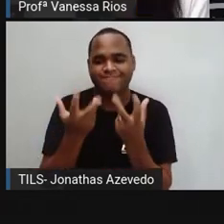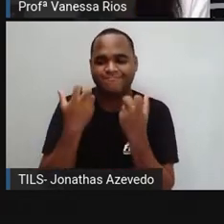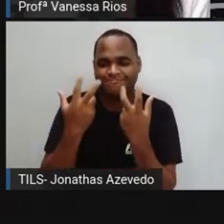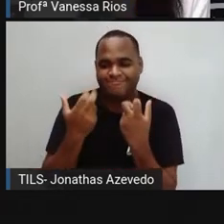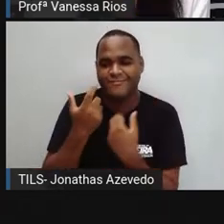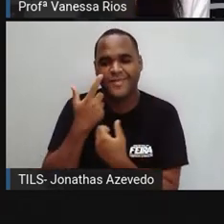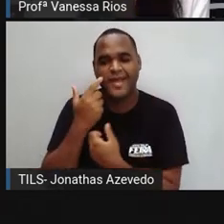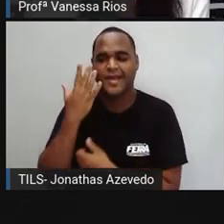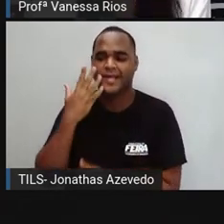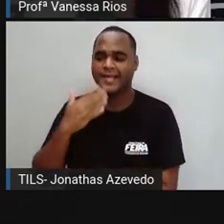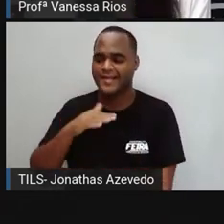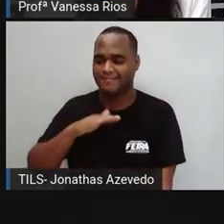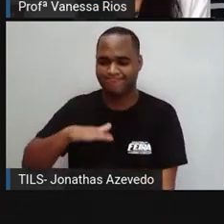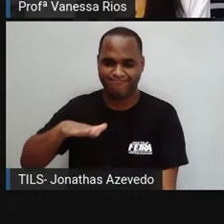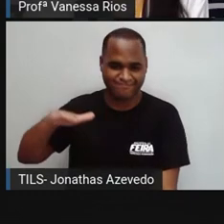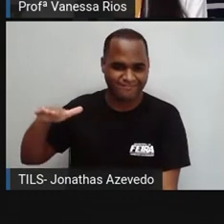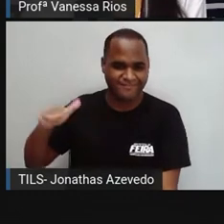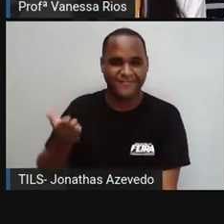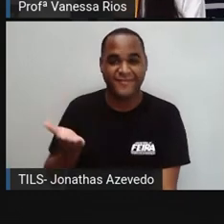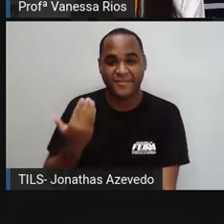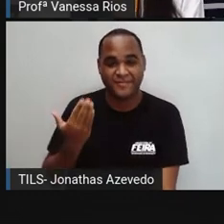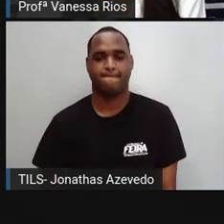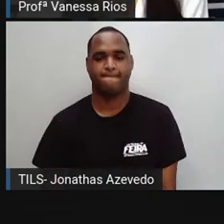por crianças. Vamos lá?